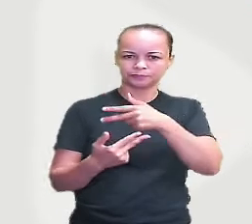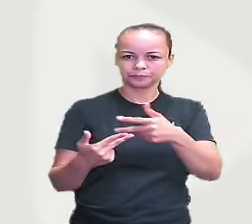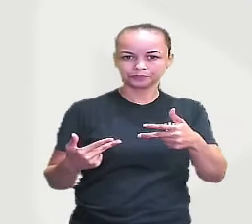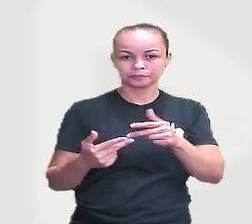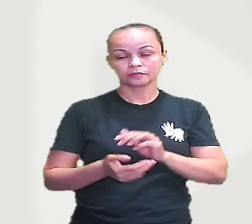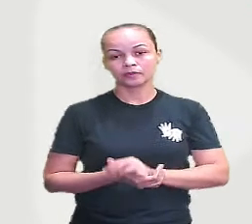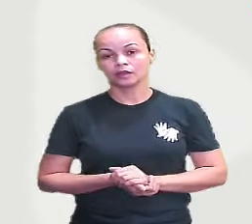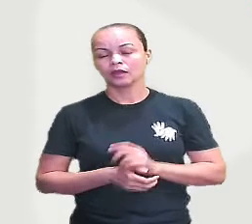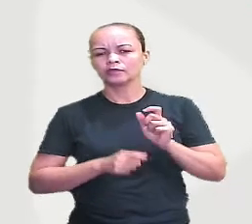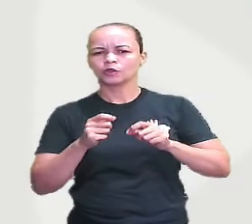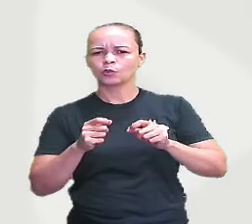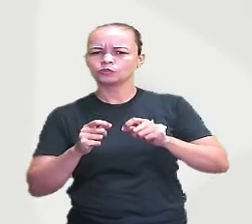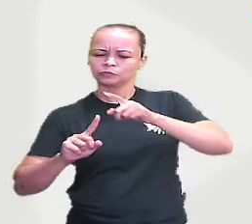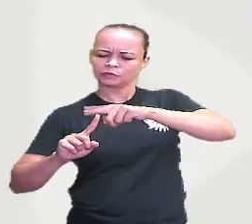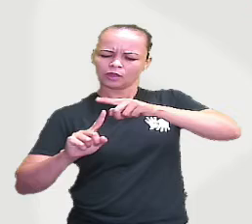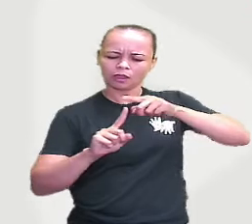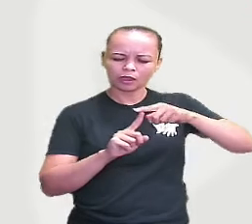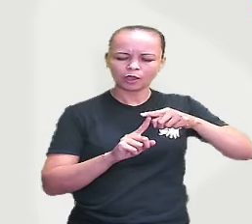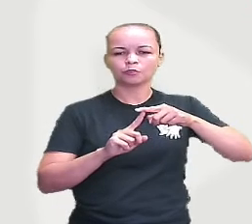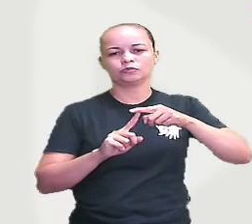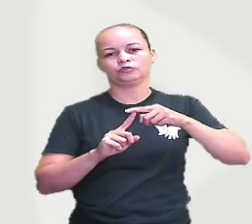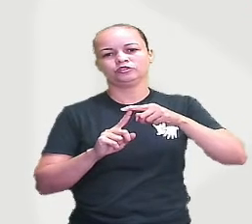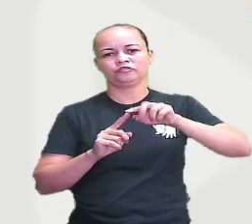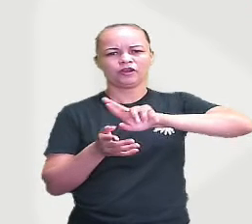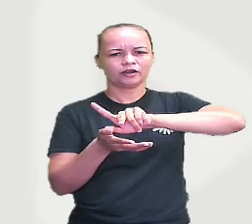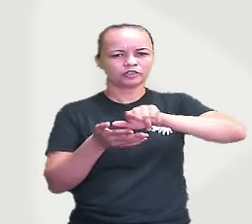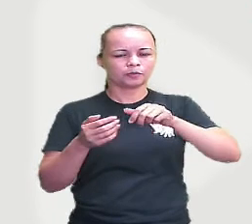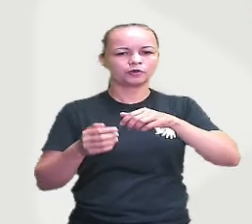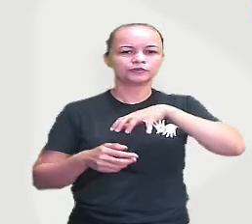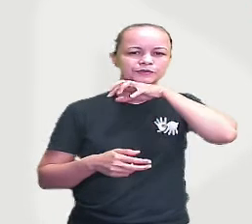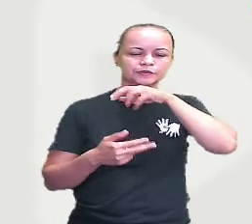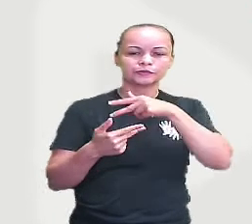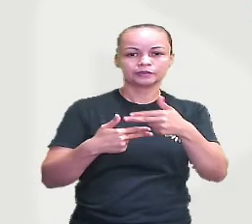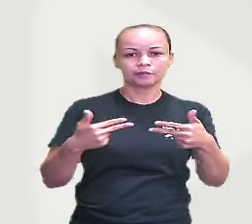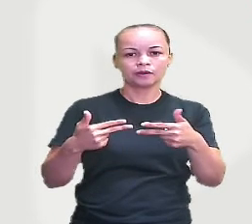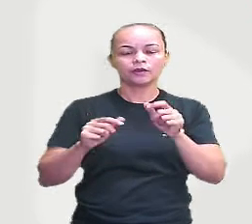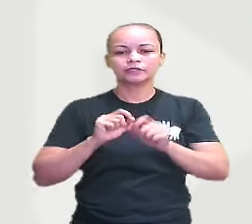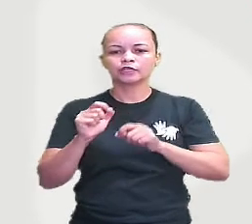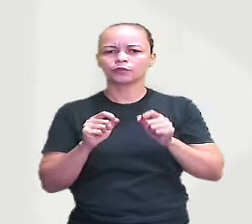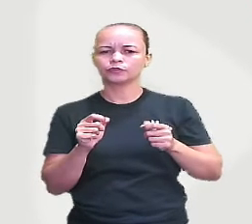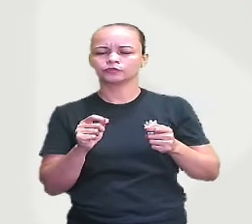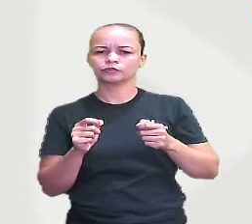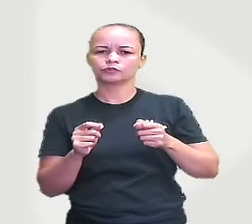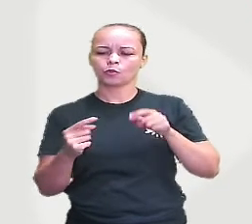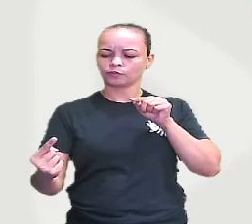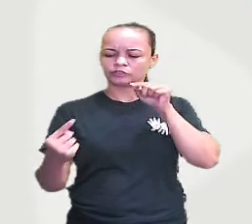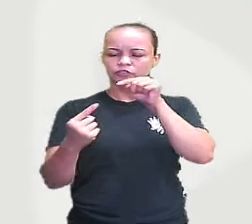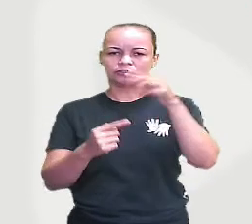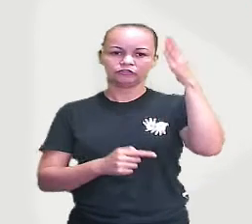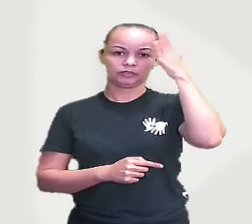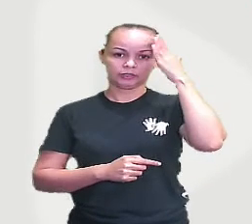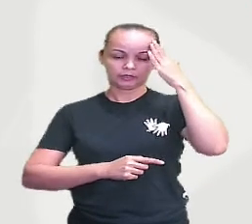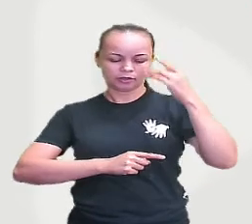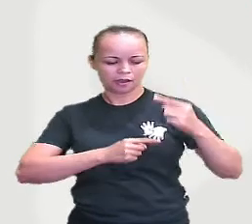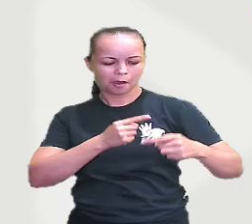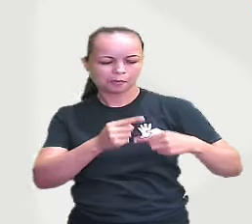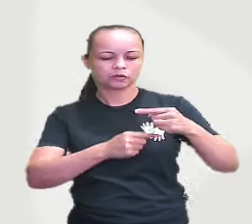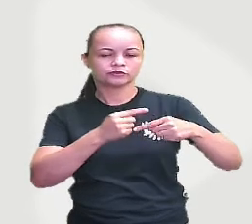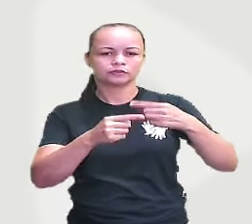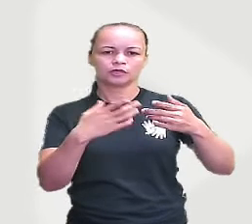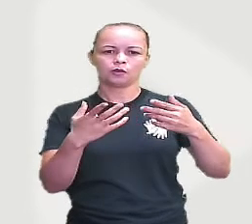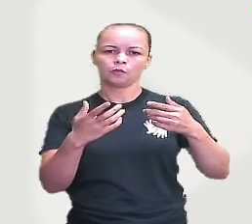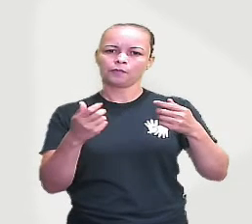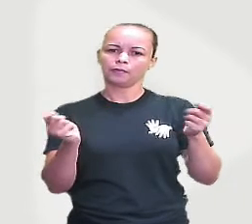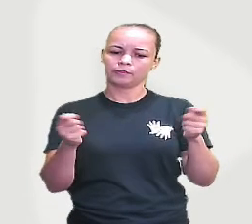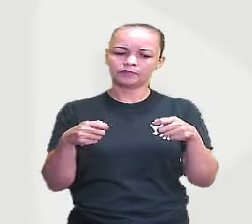animal. Ou tipos de reprodução animal. E aí, qual o objetivo? Compreender que a reprodução permite